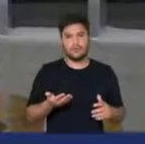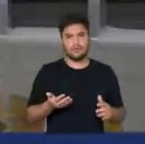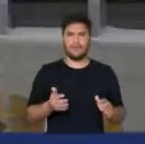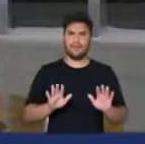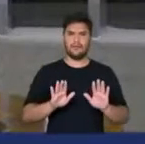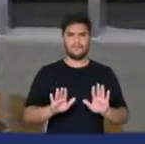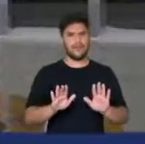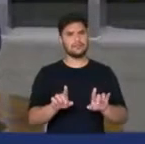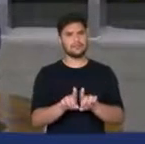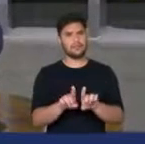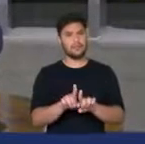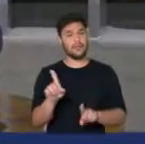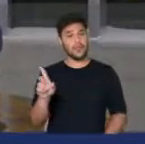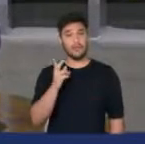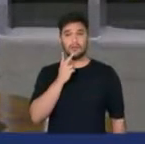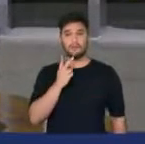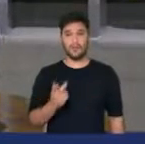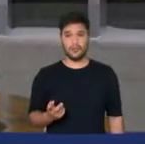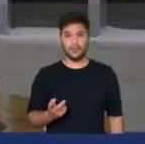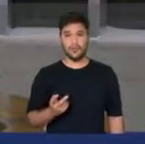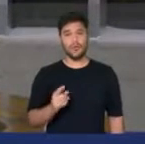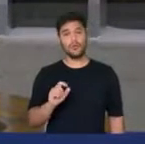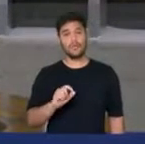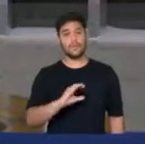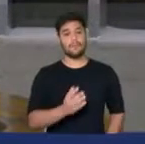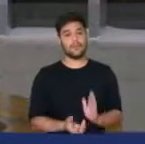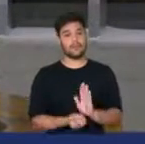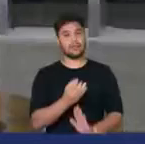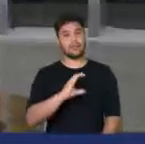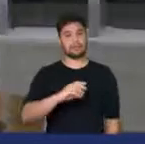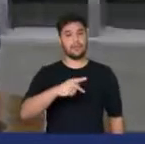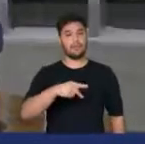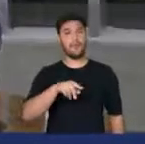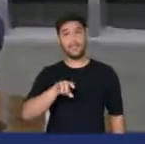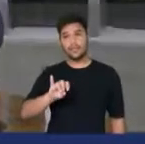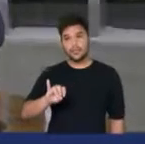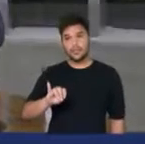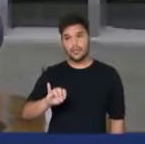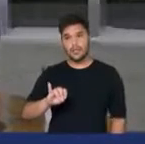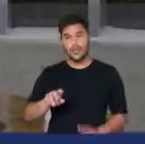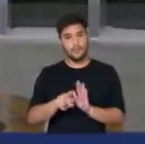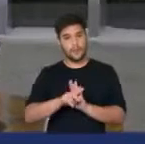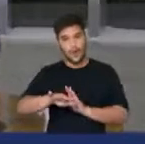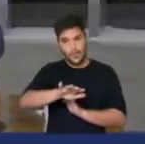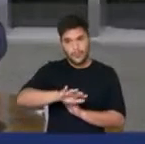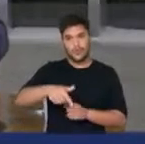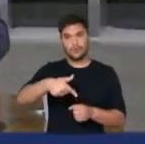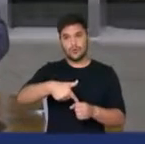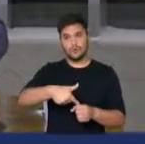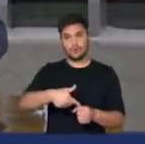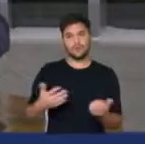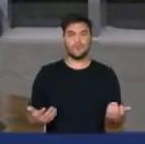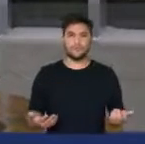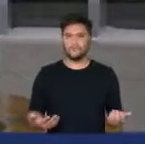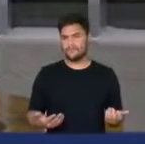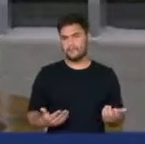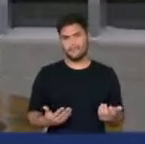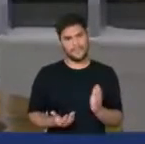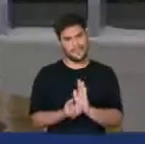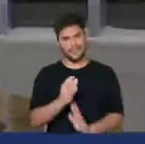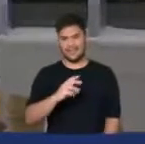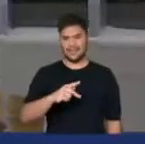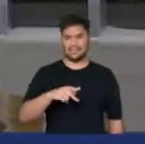E vem também falar agora em CPI, CPI dos combustíveis. Uma